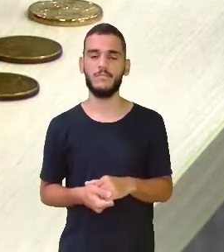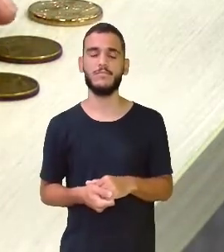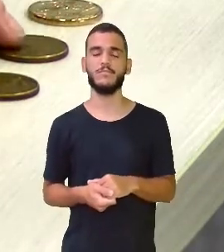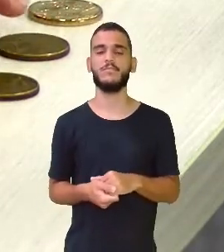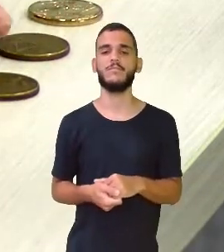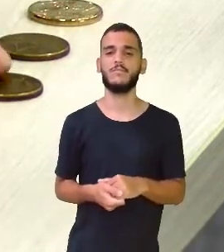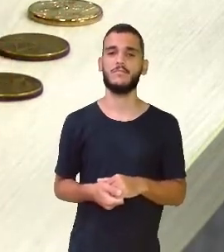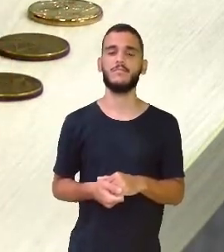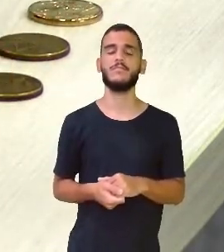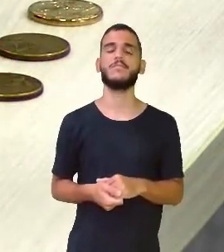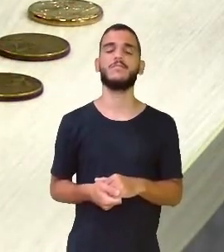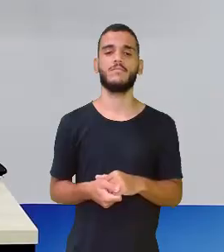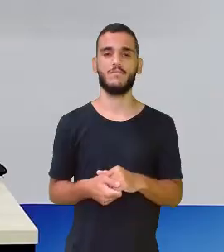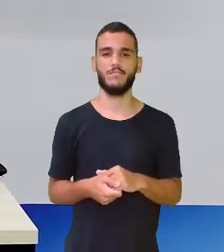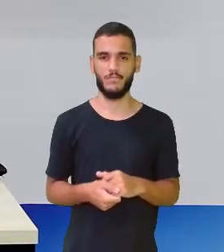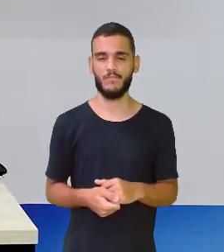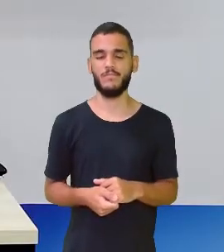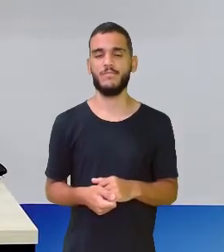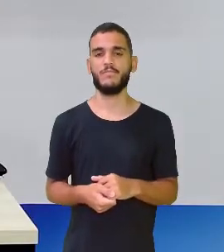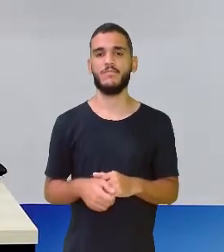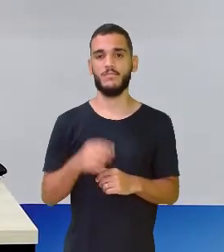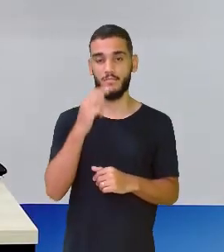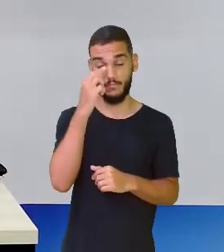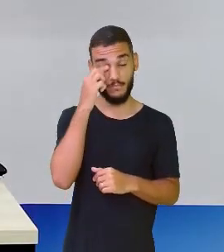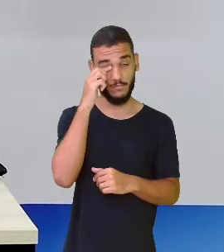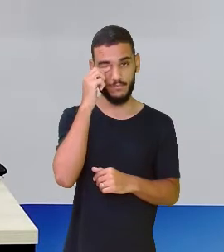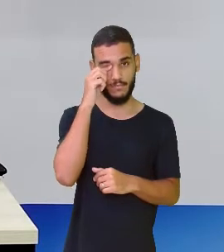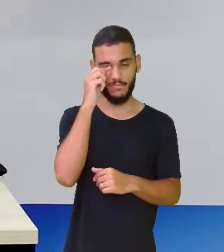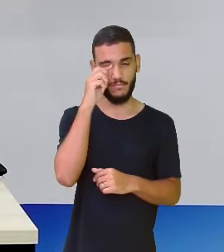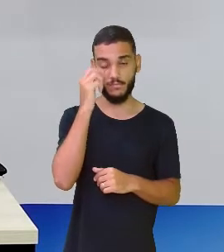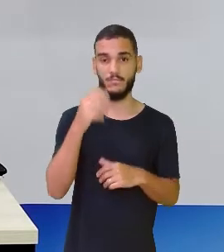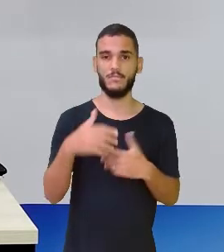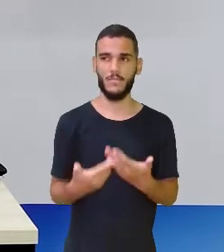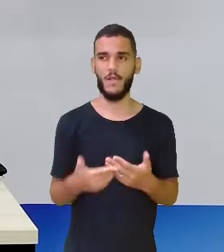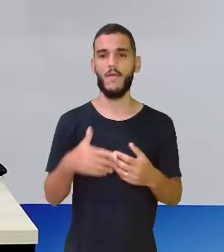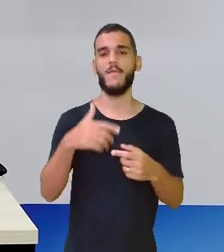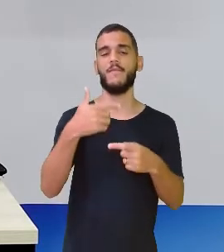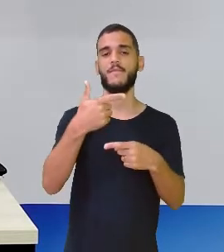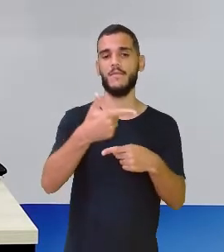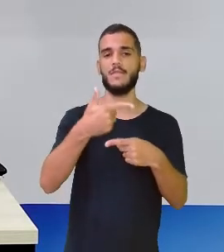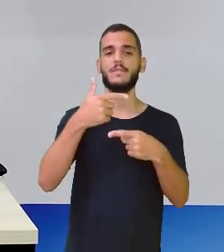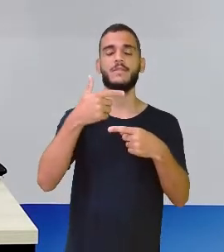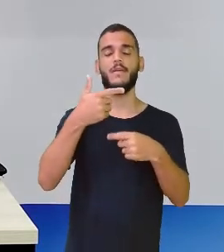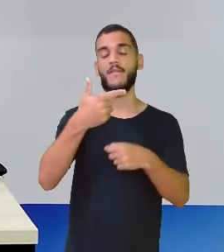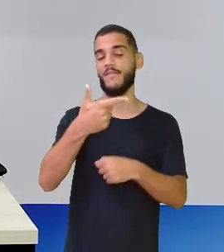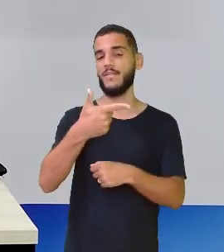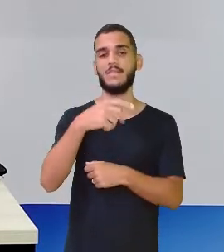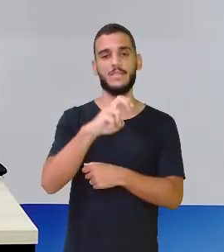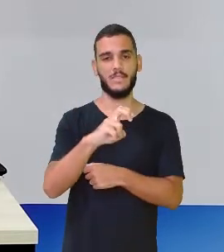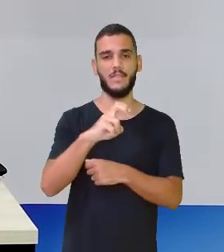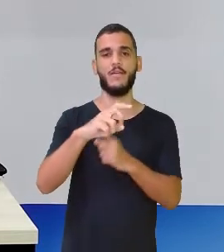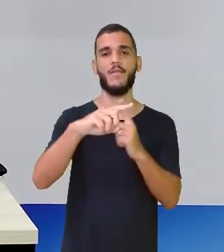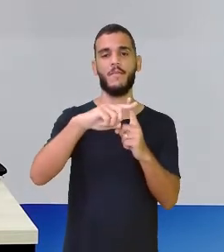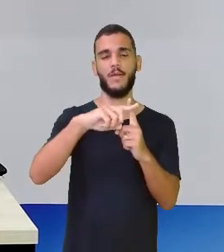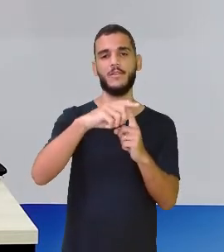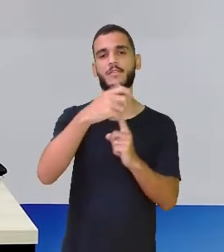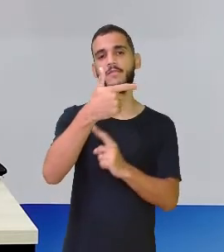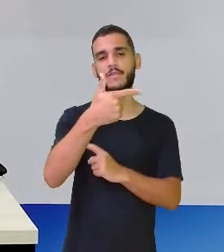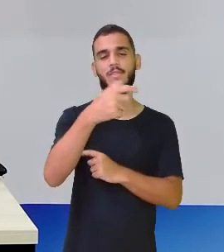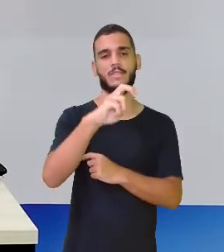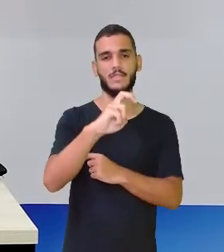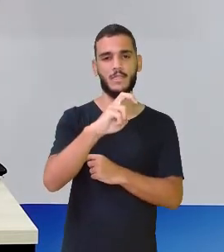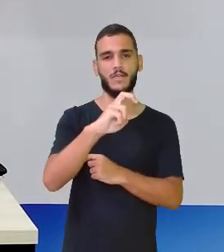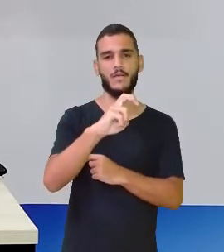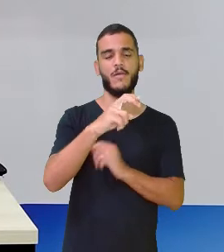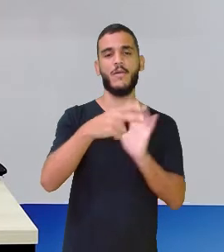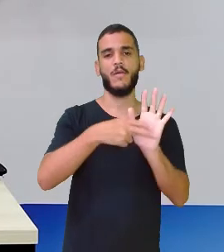25 centavos. 25 mais 25, 50 centavos.